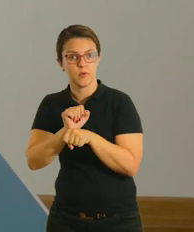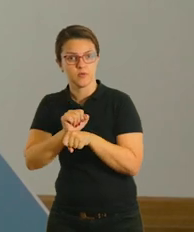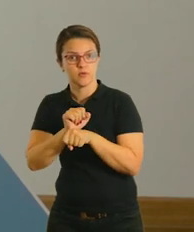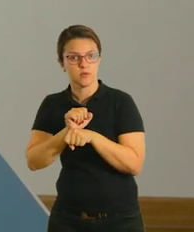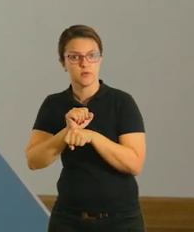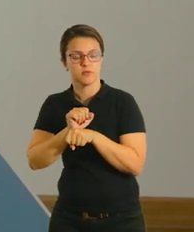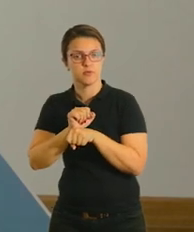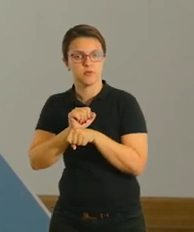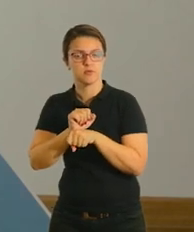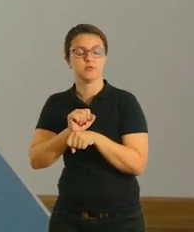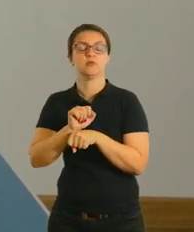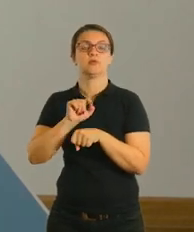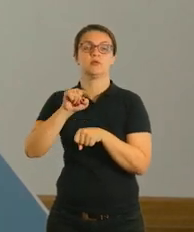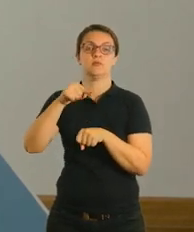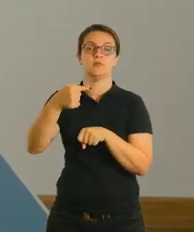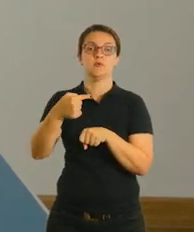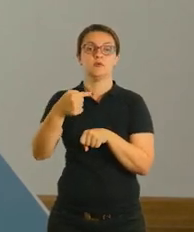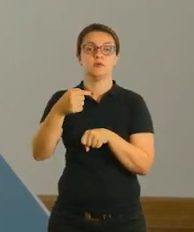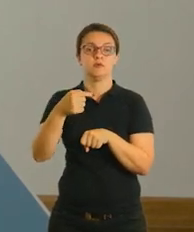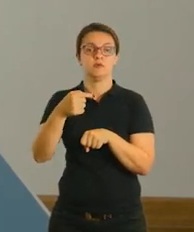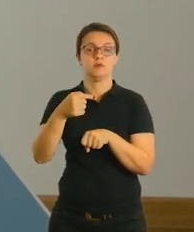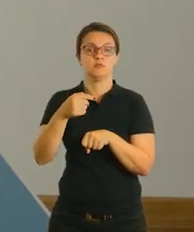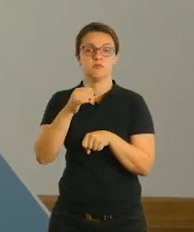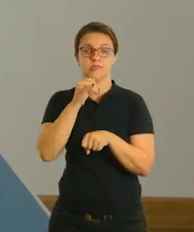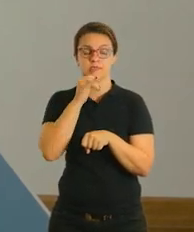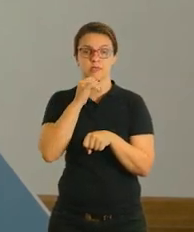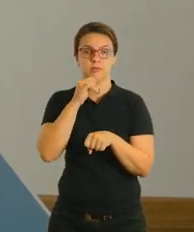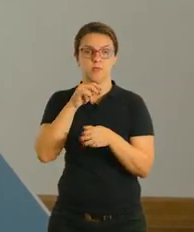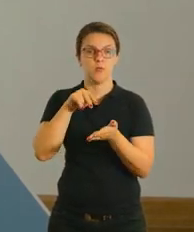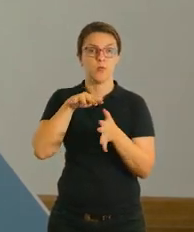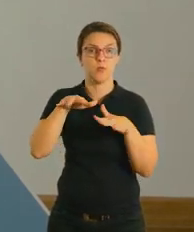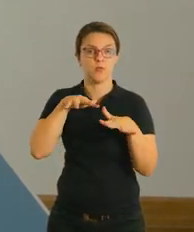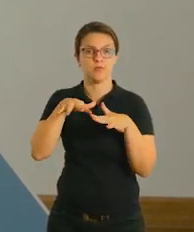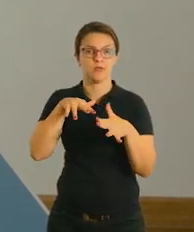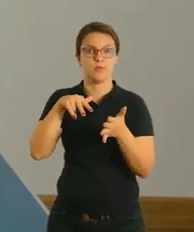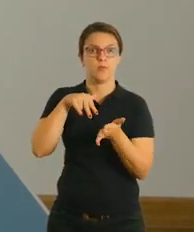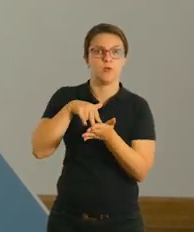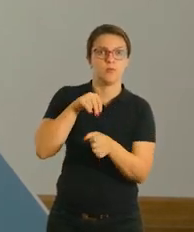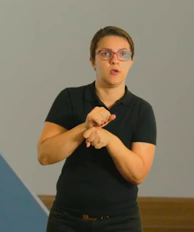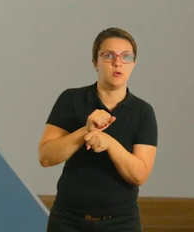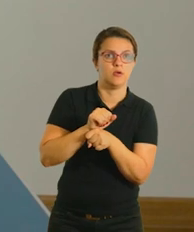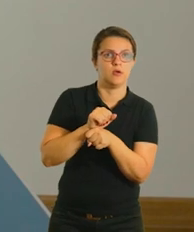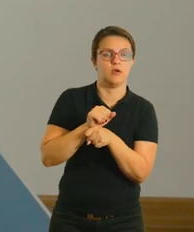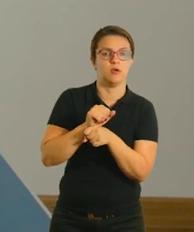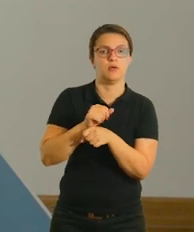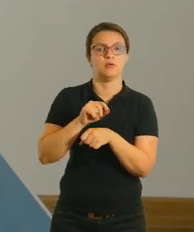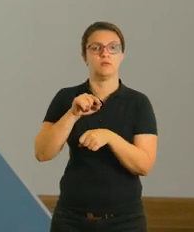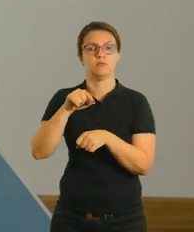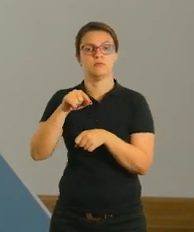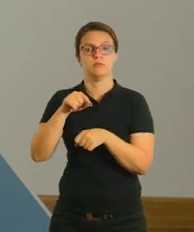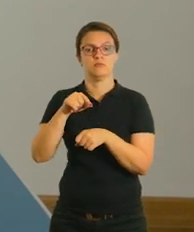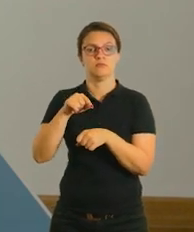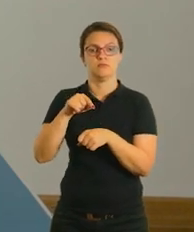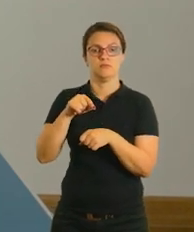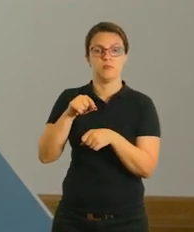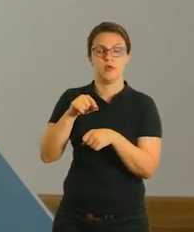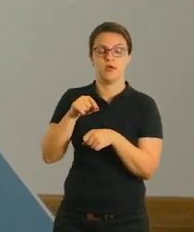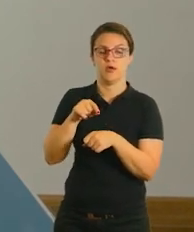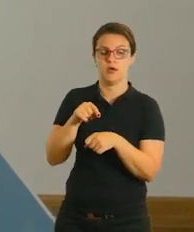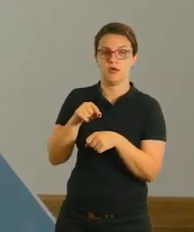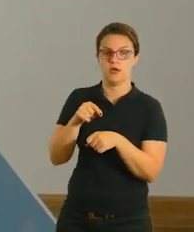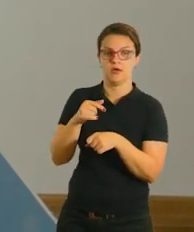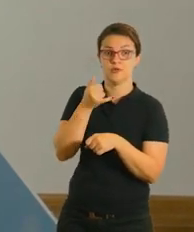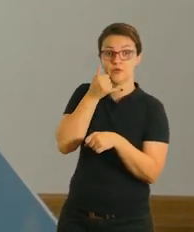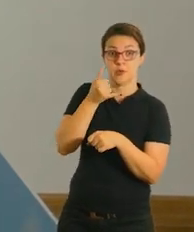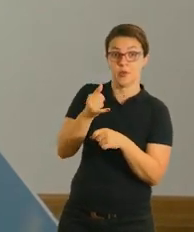determinados momentos. Quando pausar a música, ela vai ficar em uma determinada posição e vai ser, você vai poder registrar essa